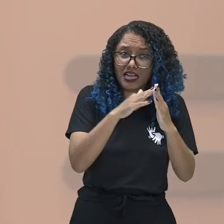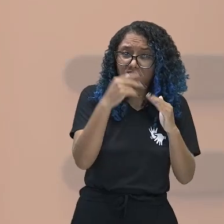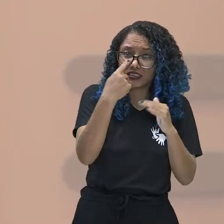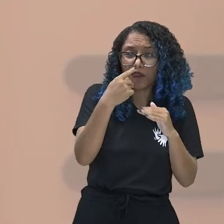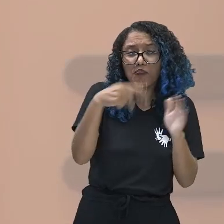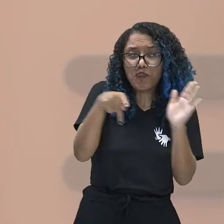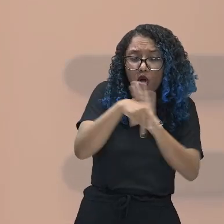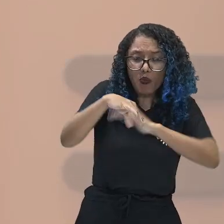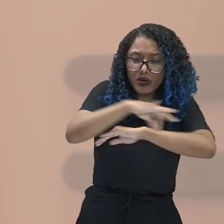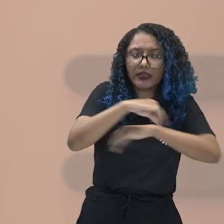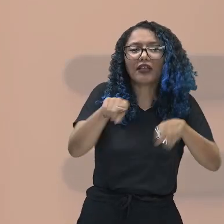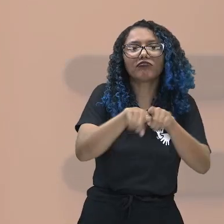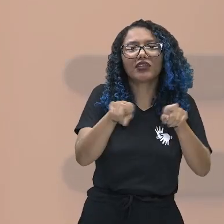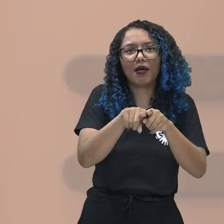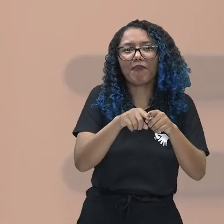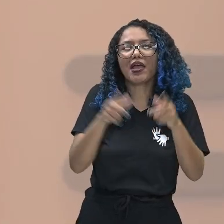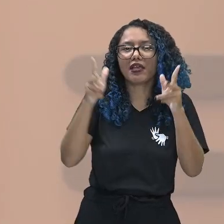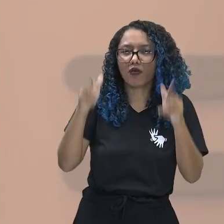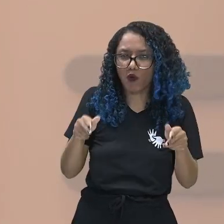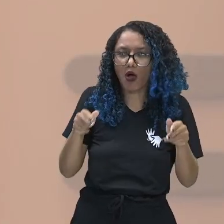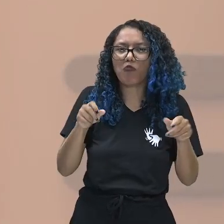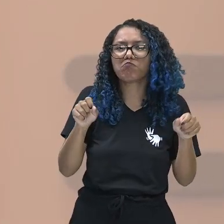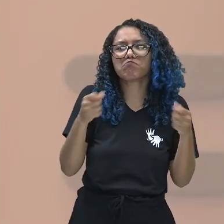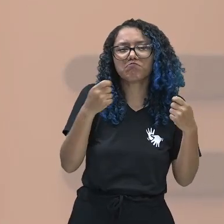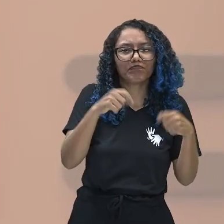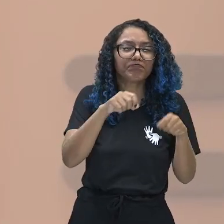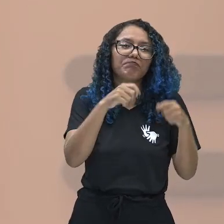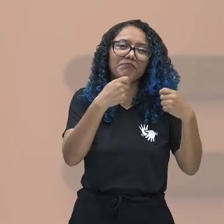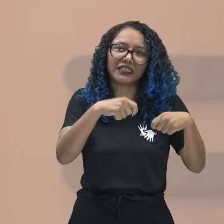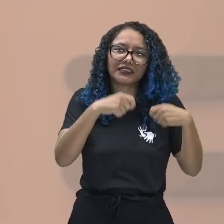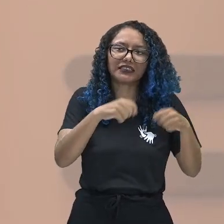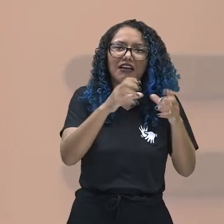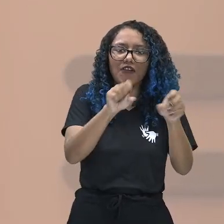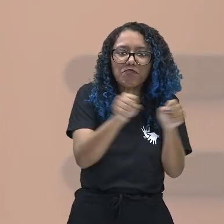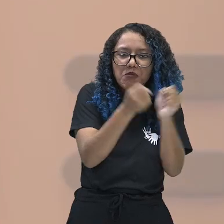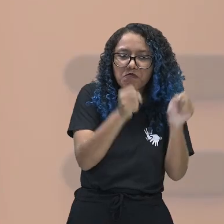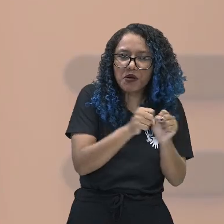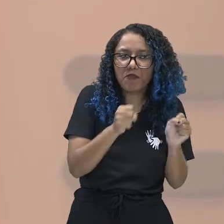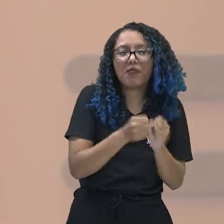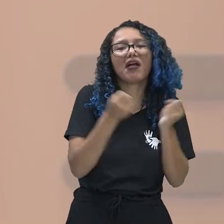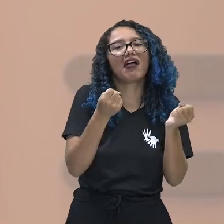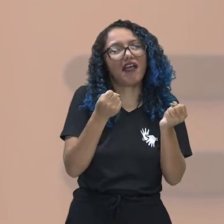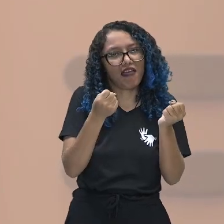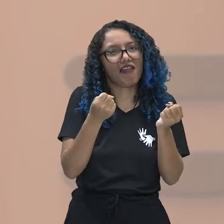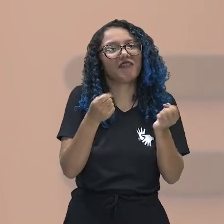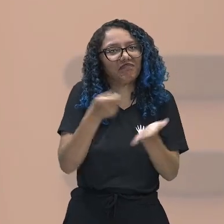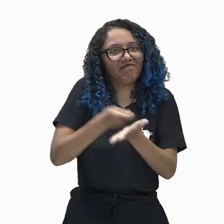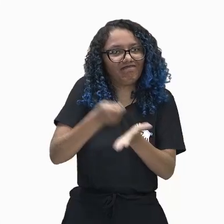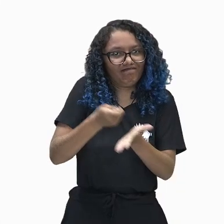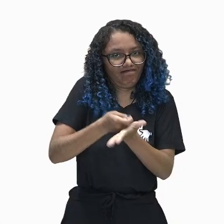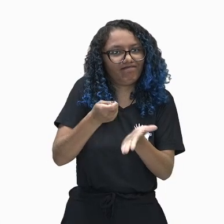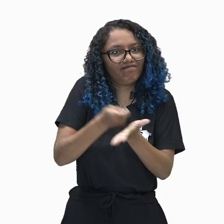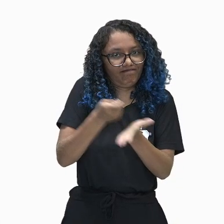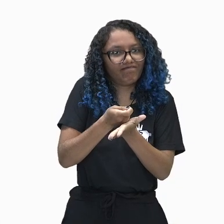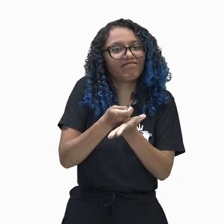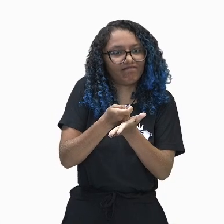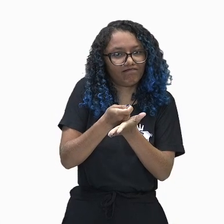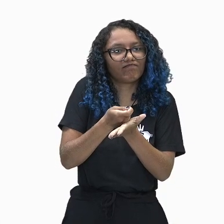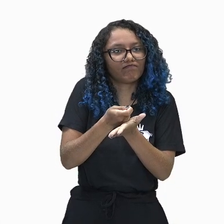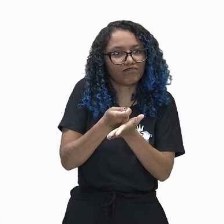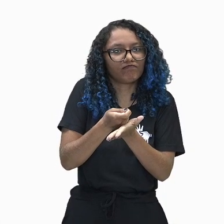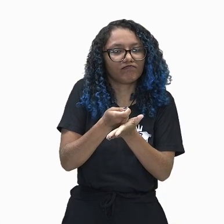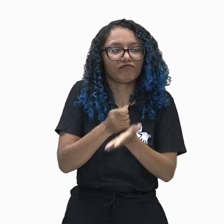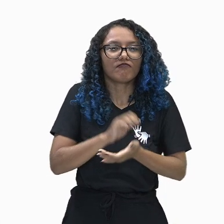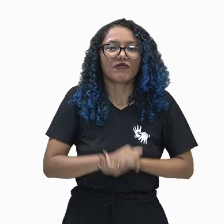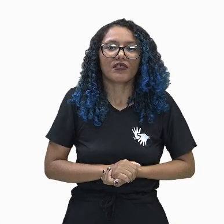responsável. Então, exatamente por isso, né? Mesmo, era um código rígido também de leis, ok? Vamos, então, falar um